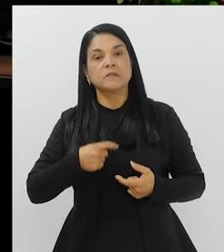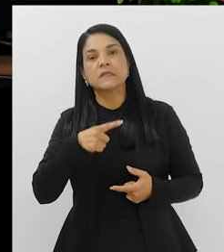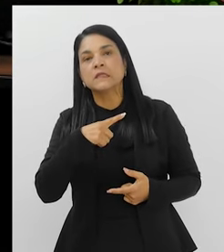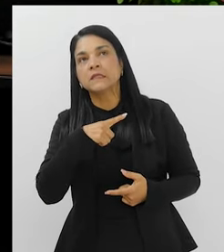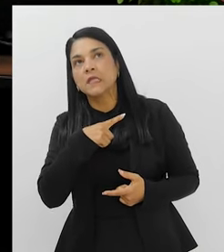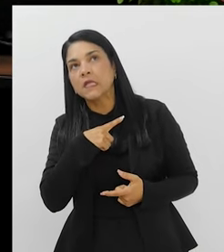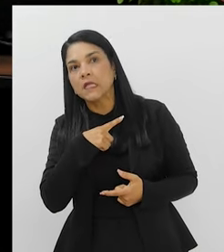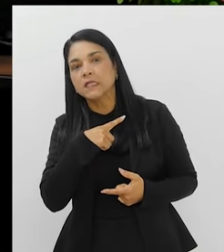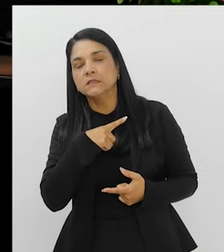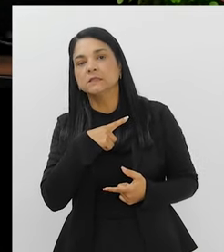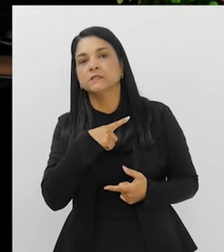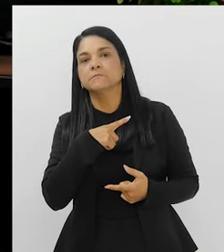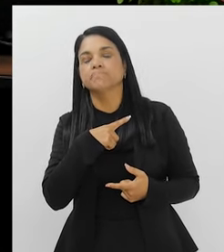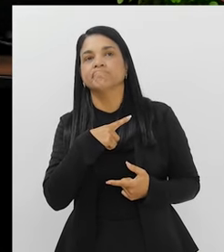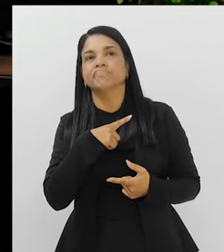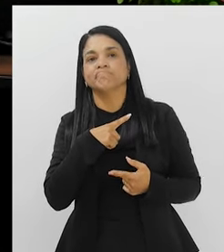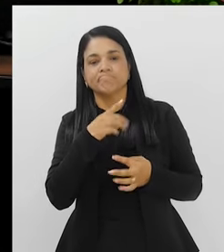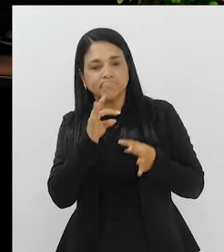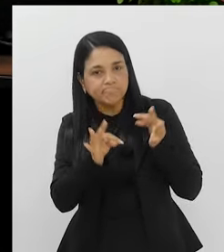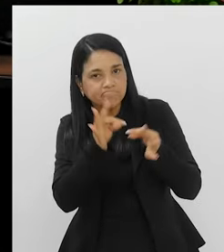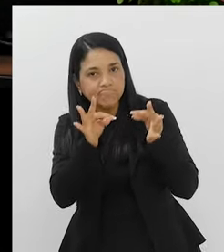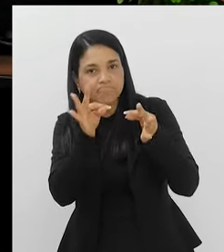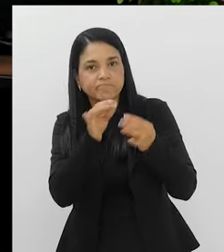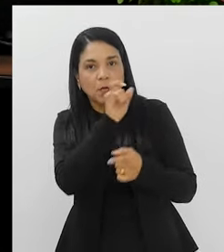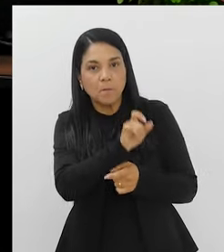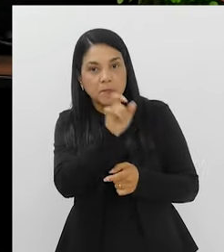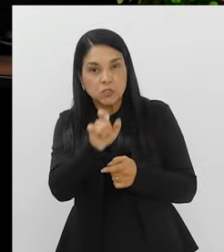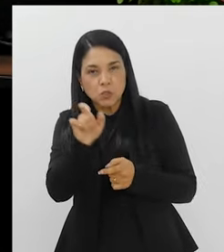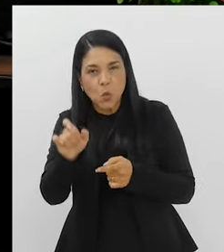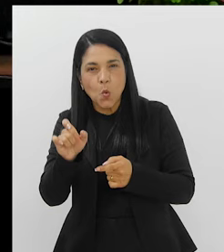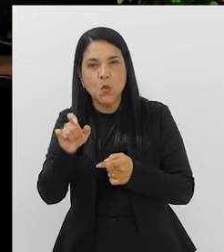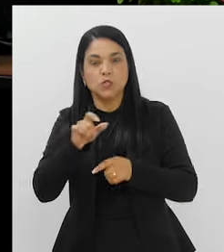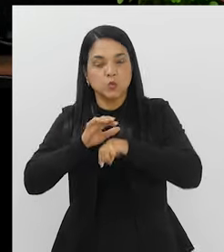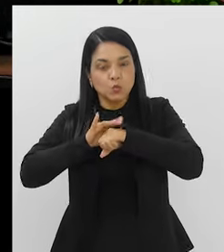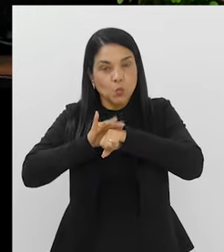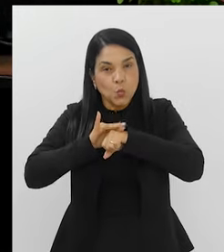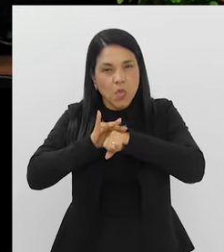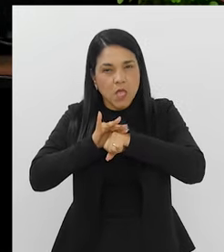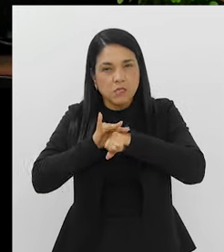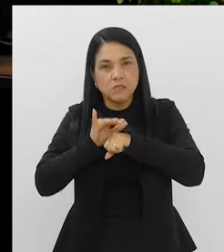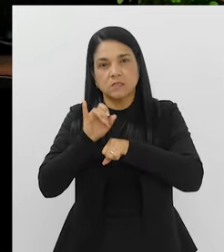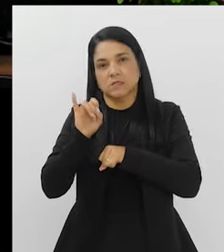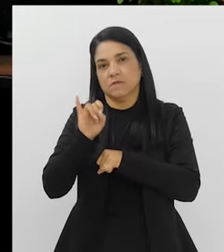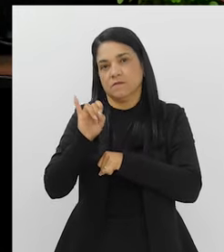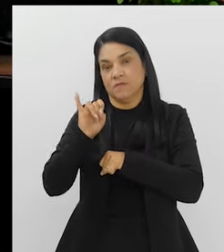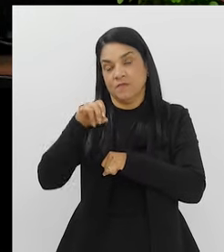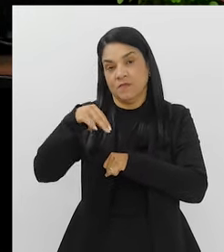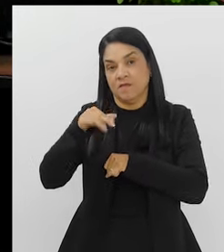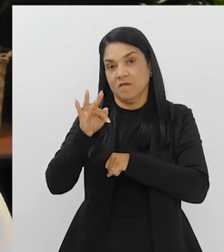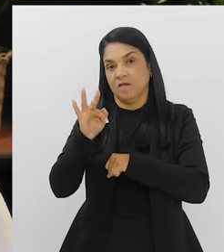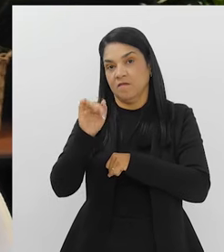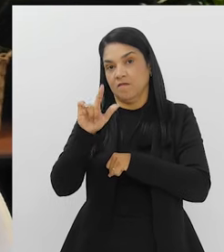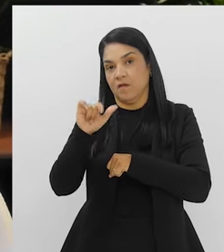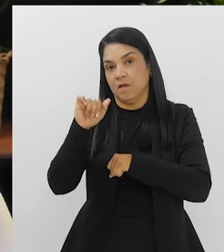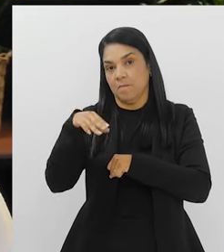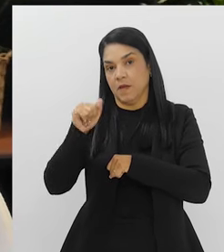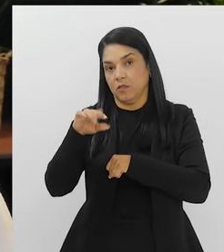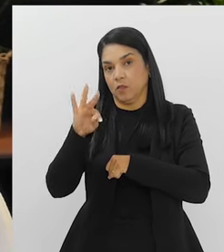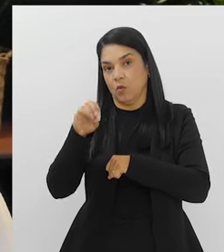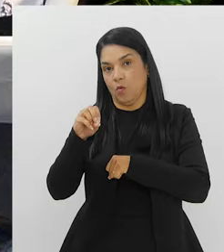tratado de muitos pacientes com doenças inflamatórias intestinais, Isso é hereditário.